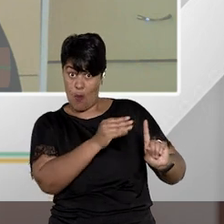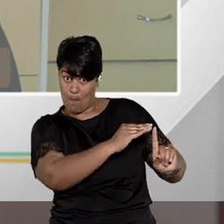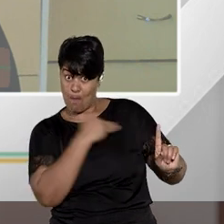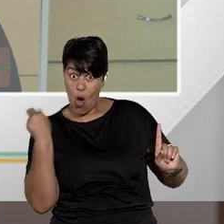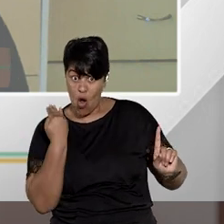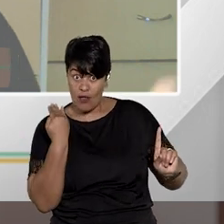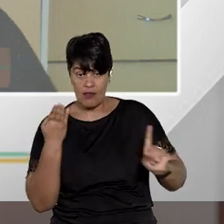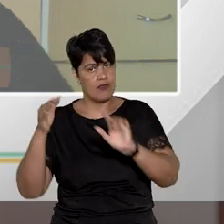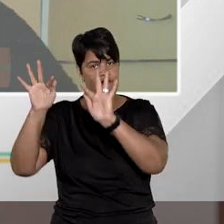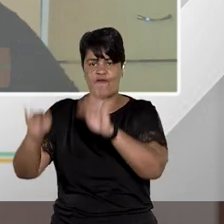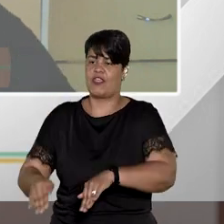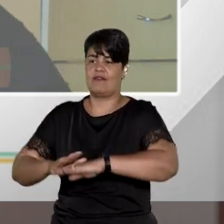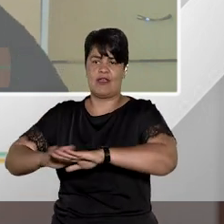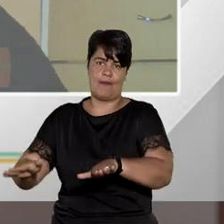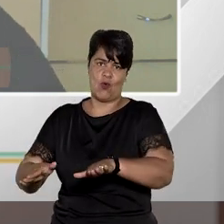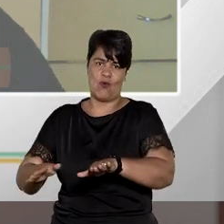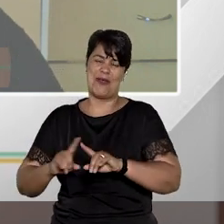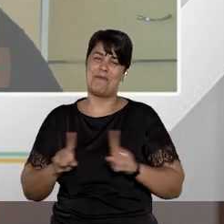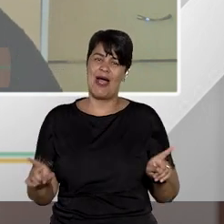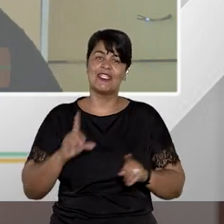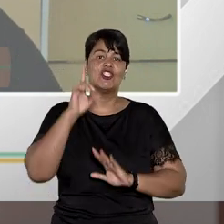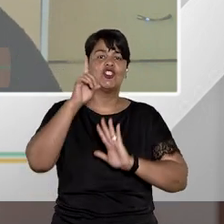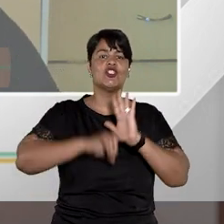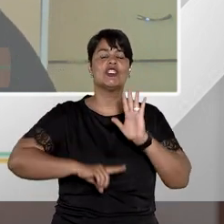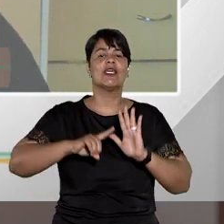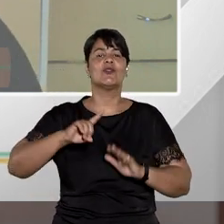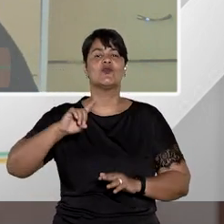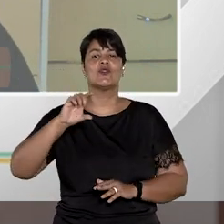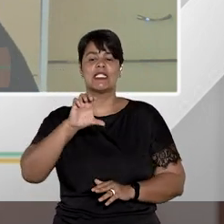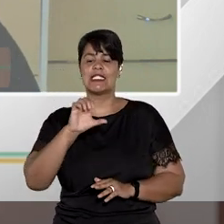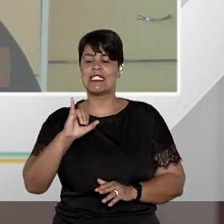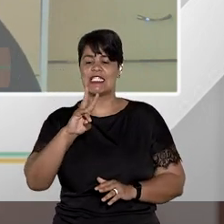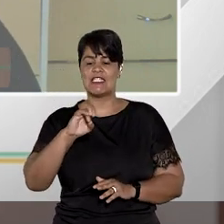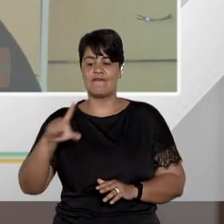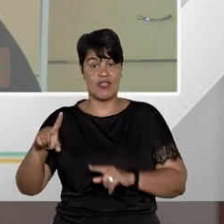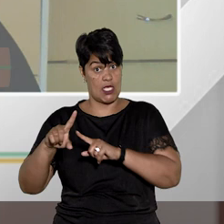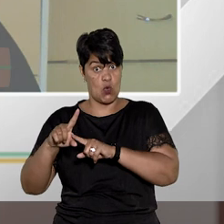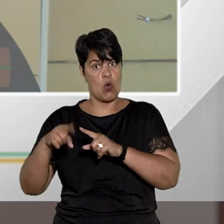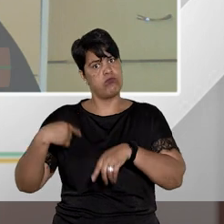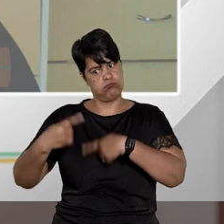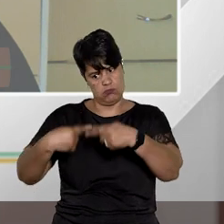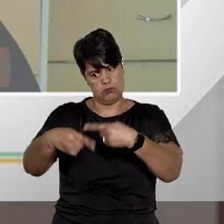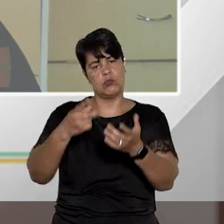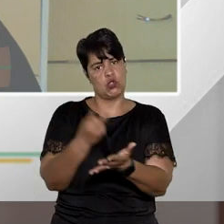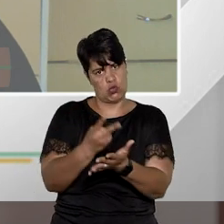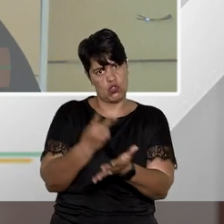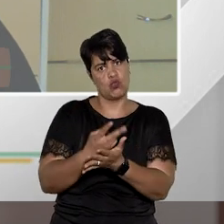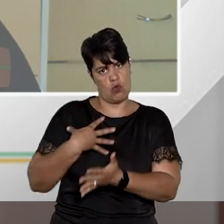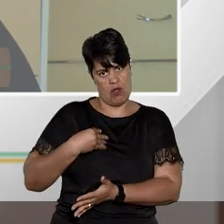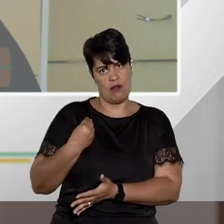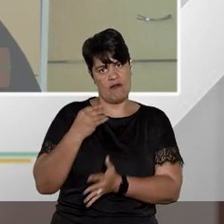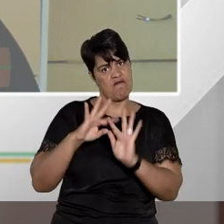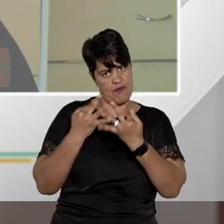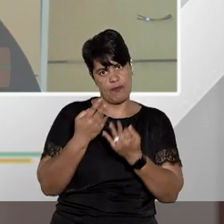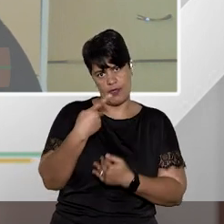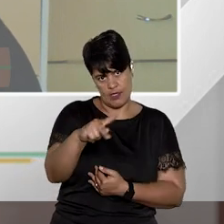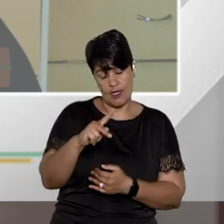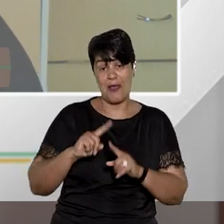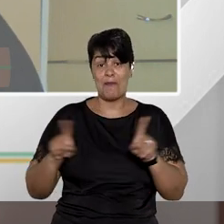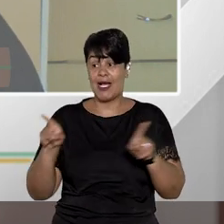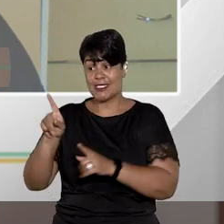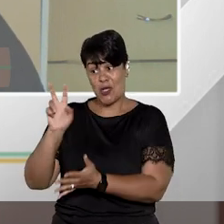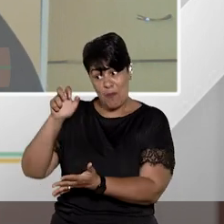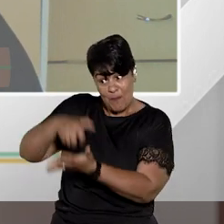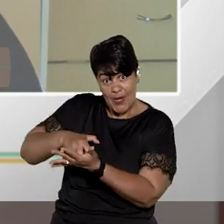civil, a pessoa morre mas pode continuar a ação contra os herdeiros, no direito penal não, a pessoa morreu, acabou, então